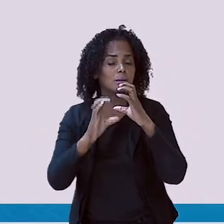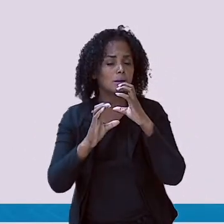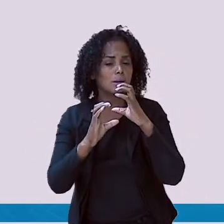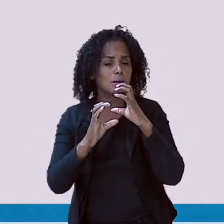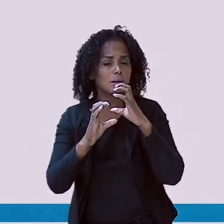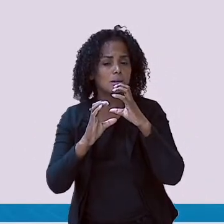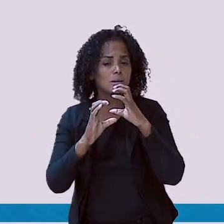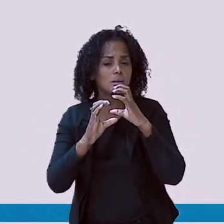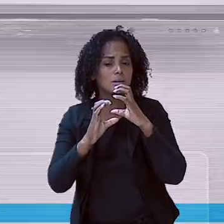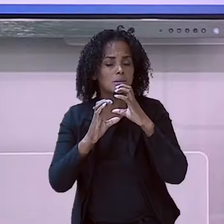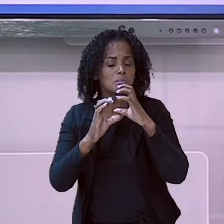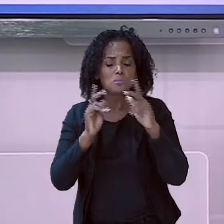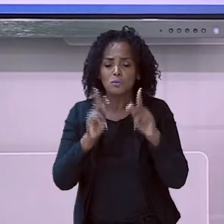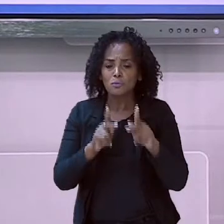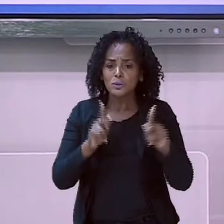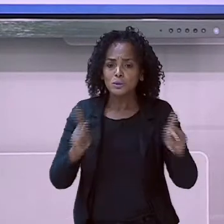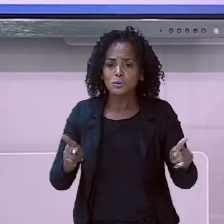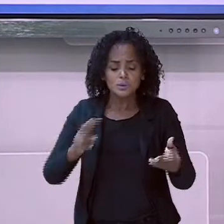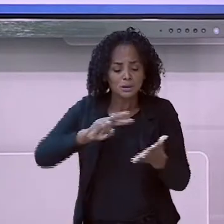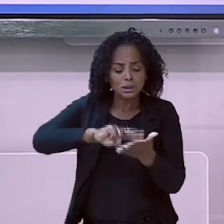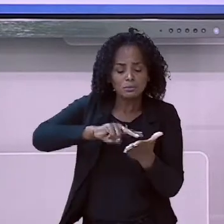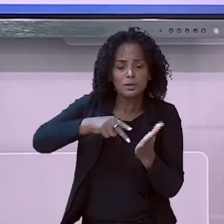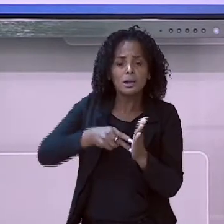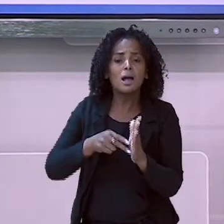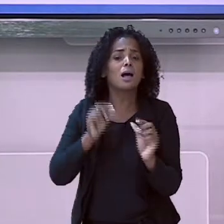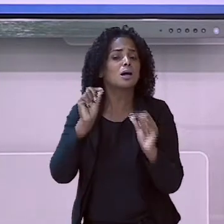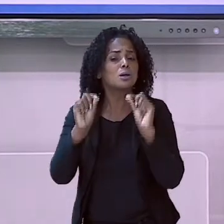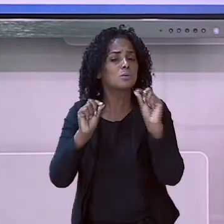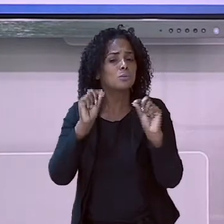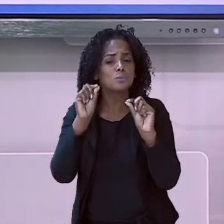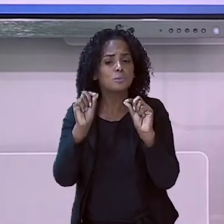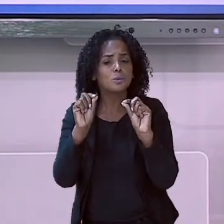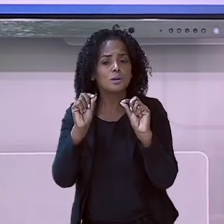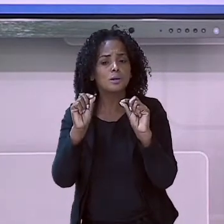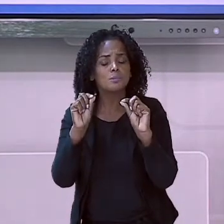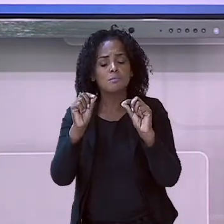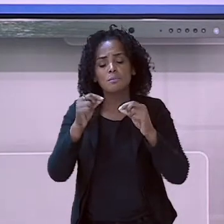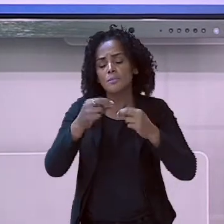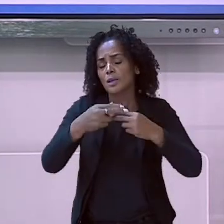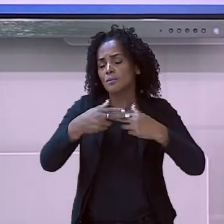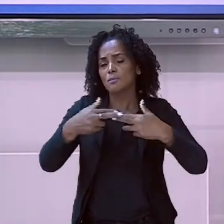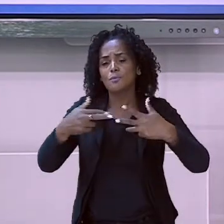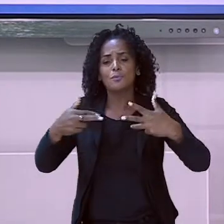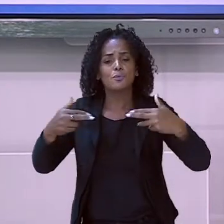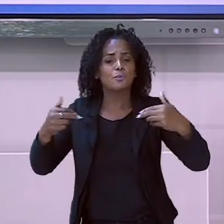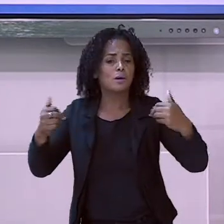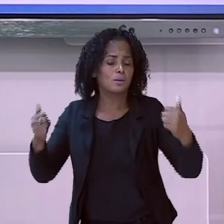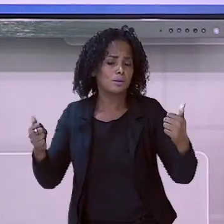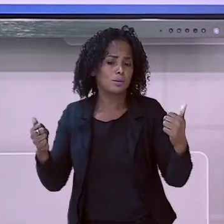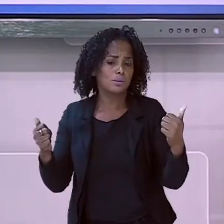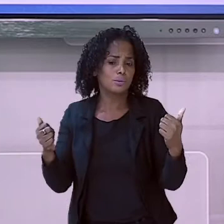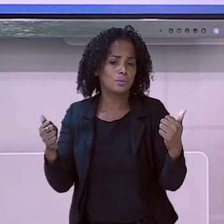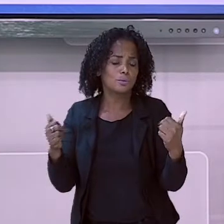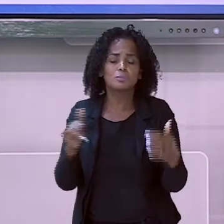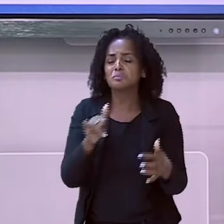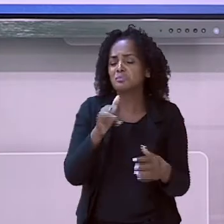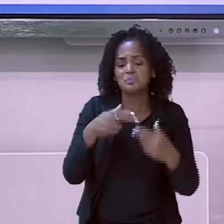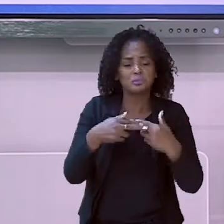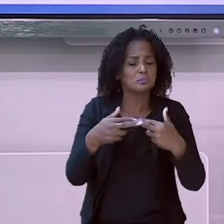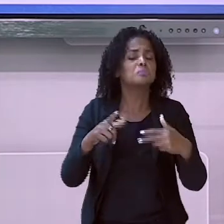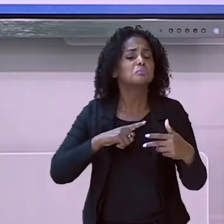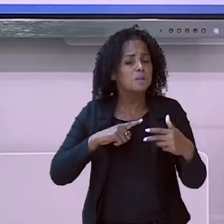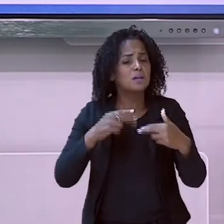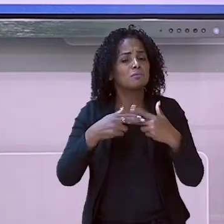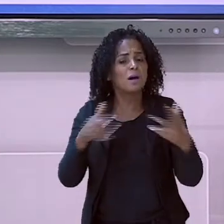significa isso? Vou explicar para você. São vários os gêneros textuais. Vou te dar um exemplo.